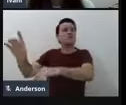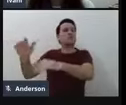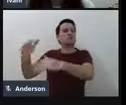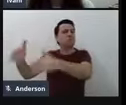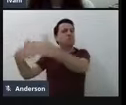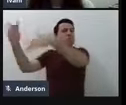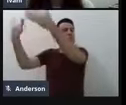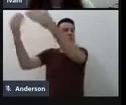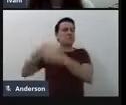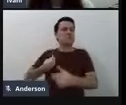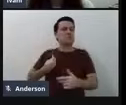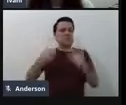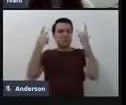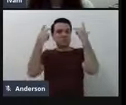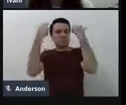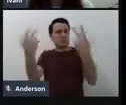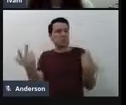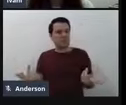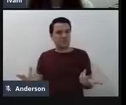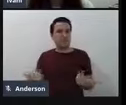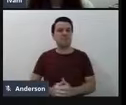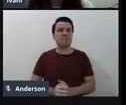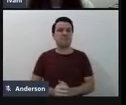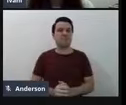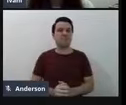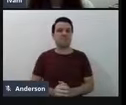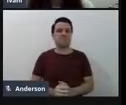escolar desse sujeito.